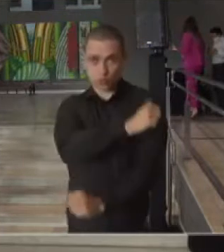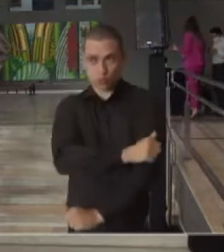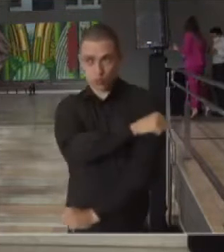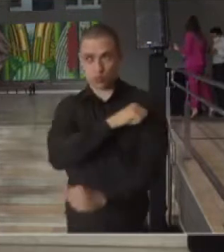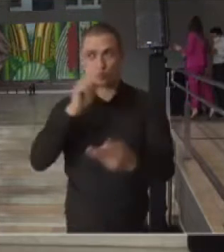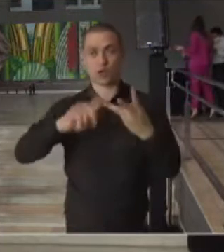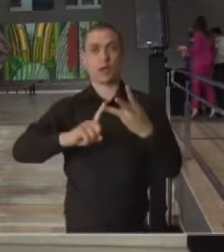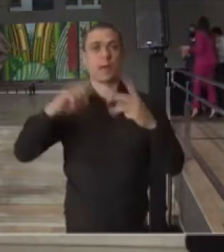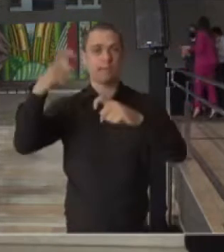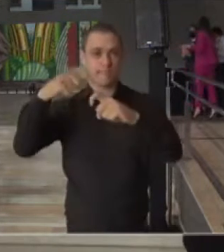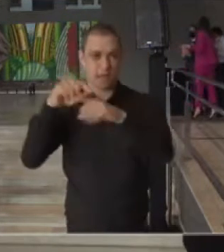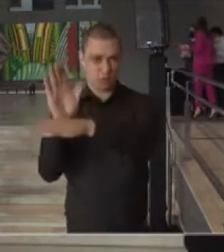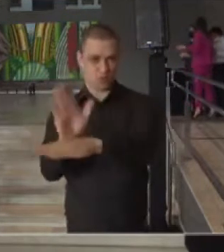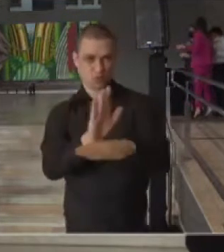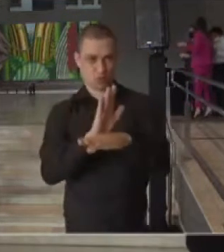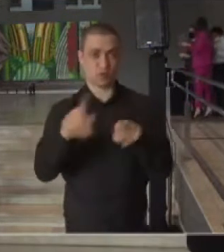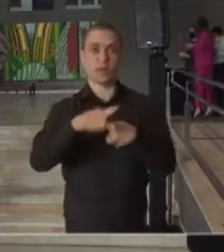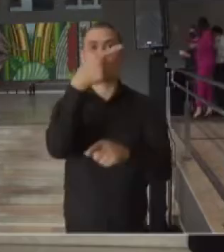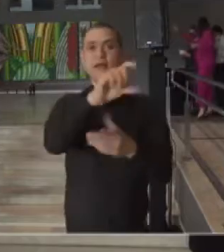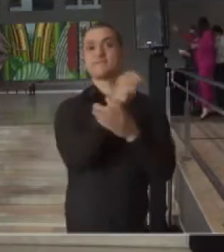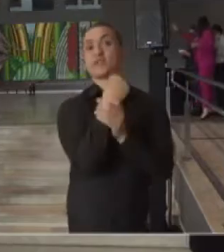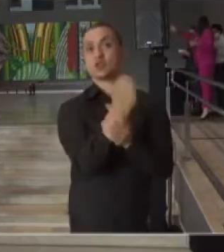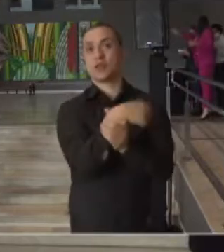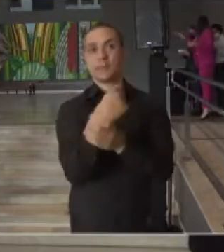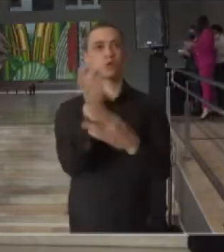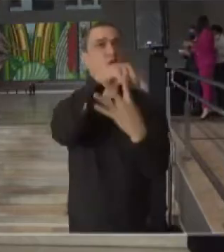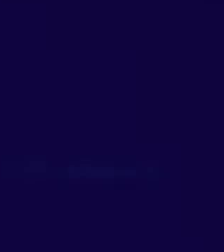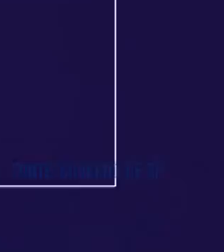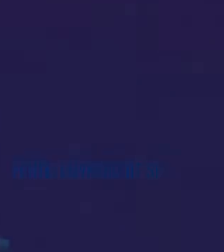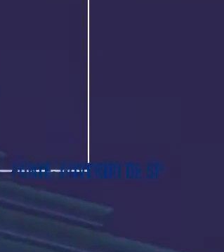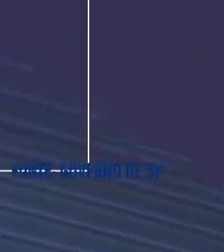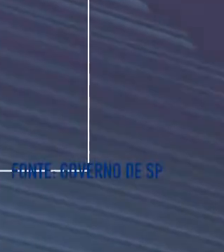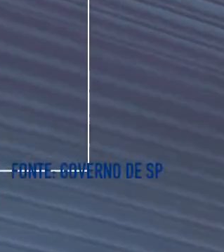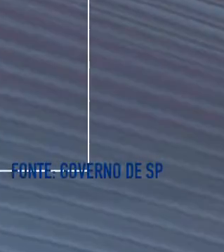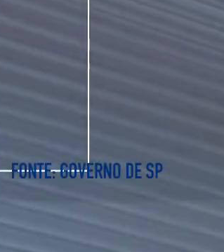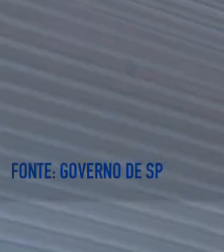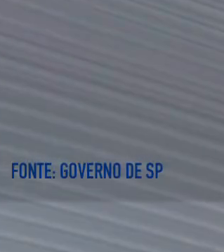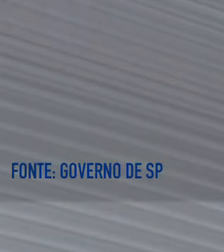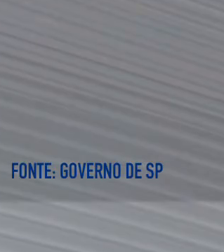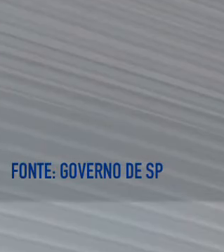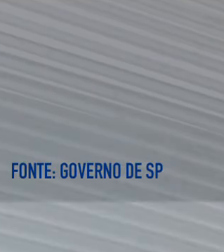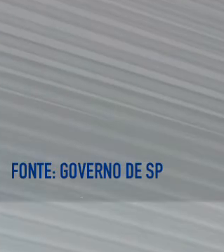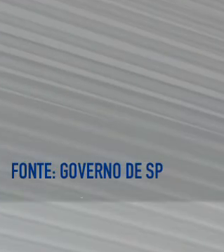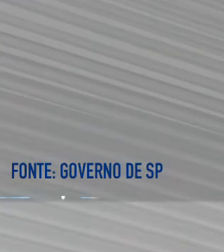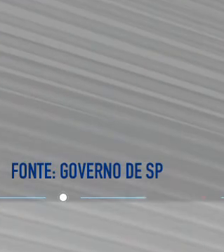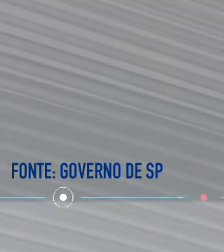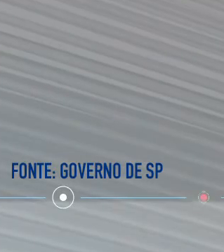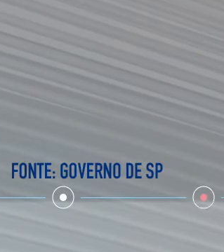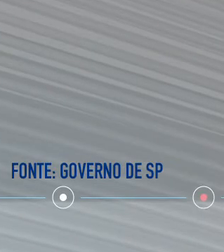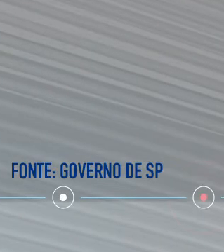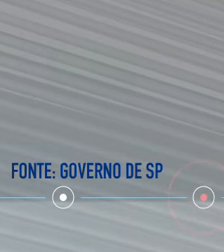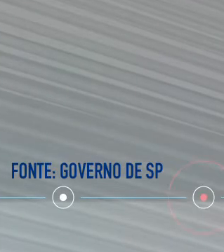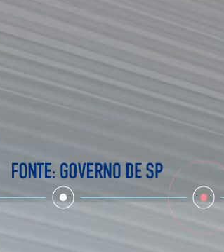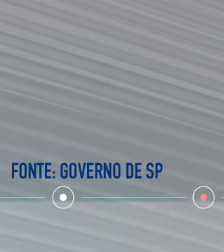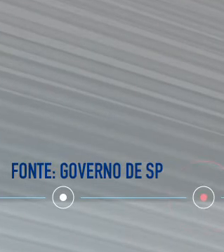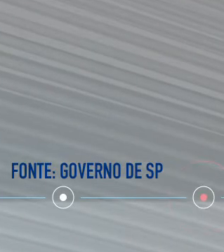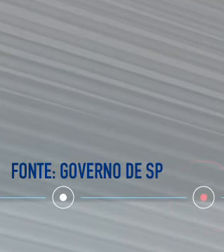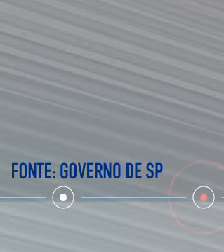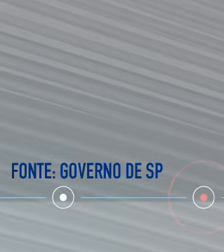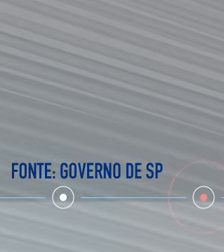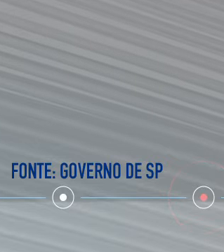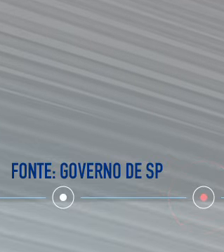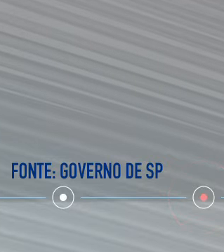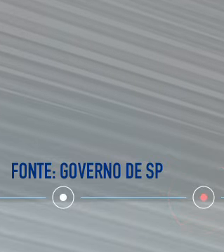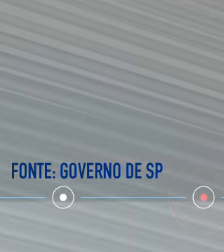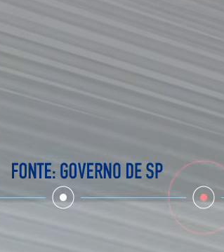20 municípios da Grande São Paulo, interior e litoral. Para a Baixada Santista virão 16, 5 para